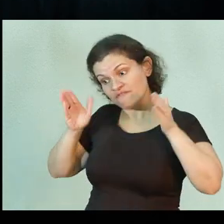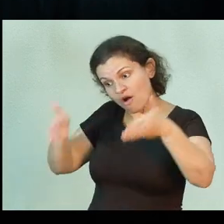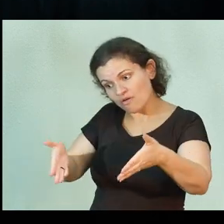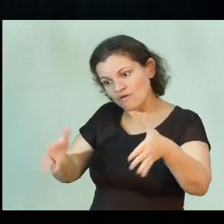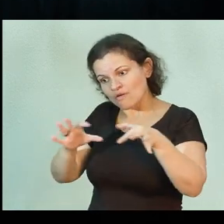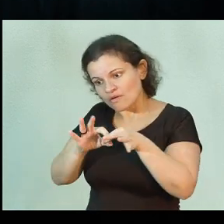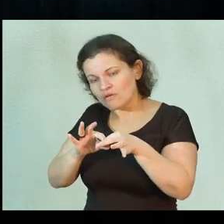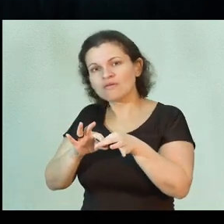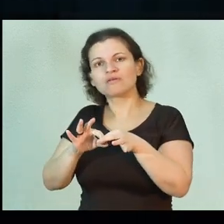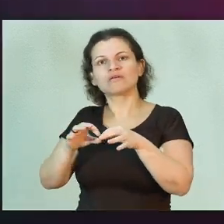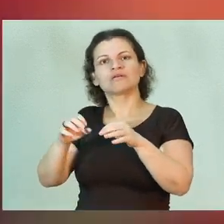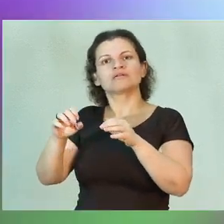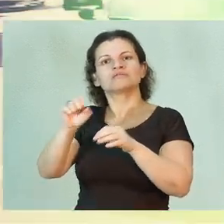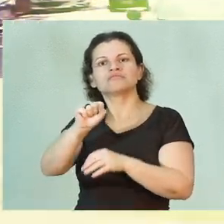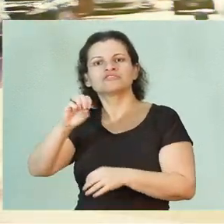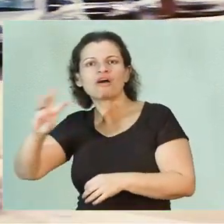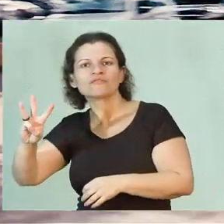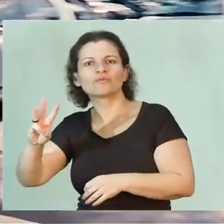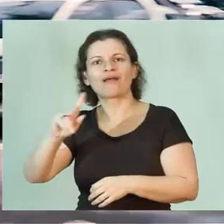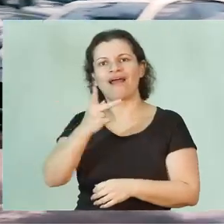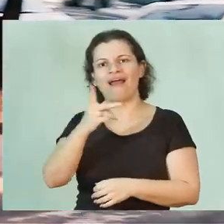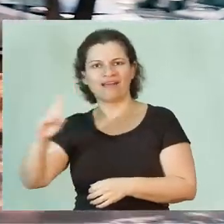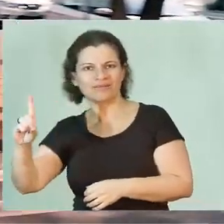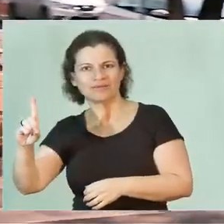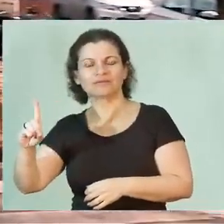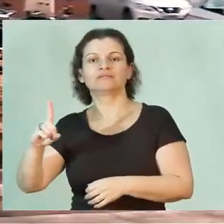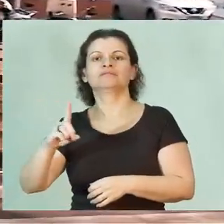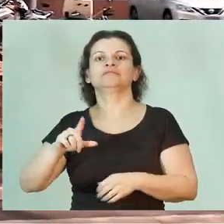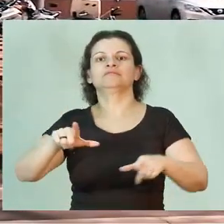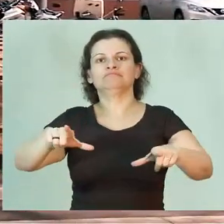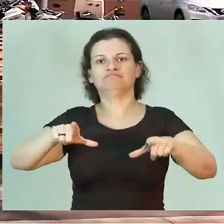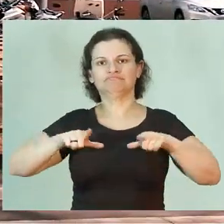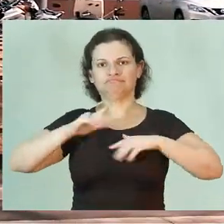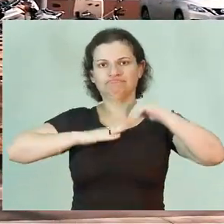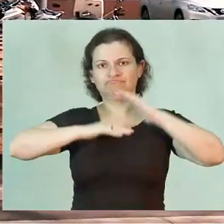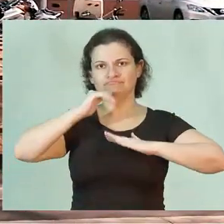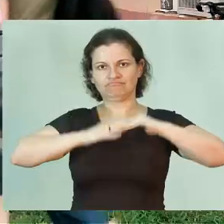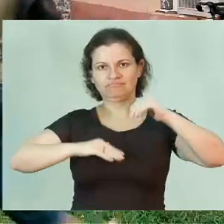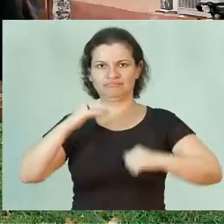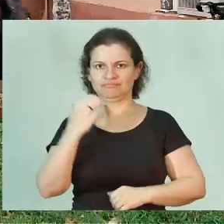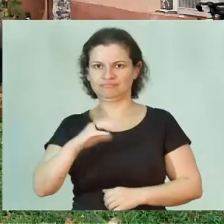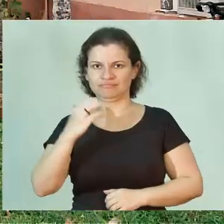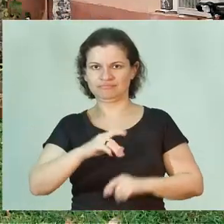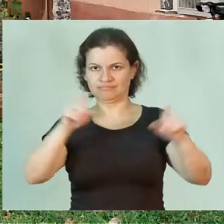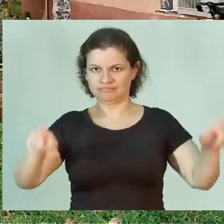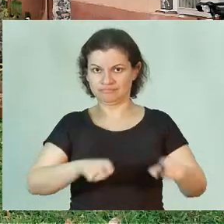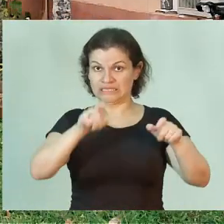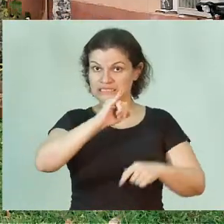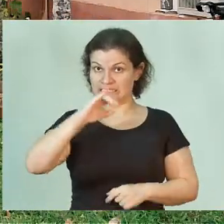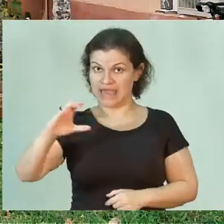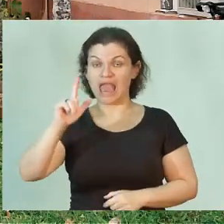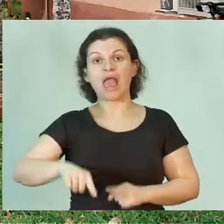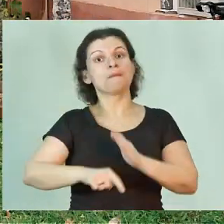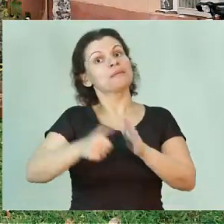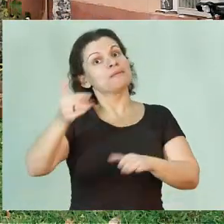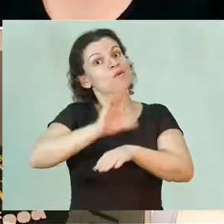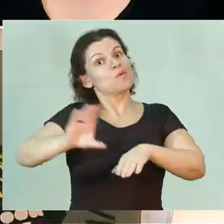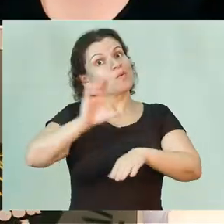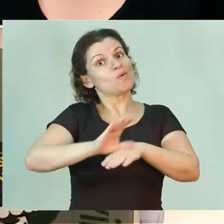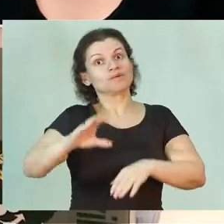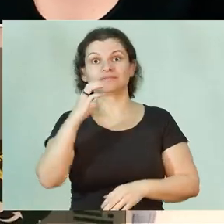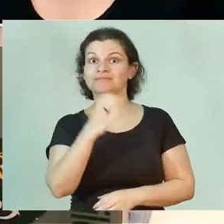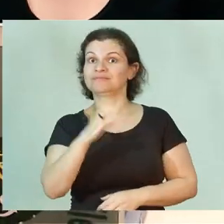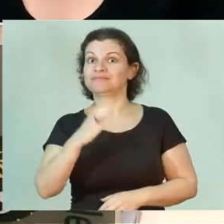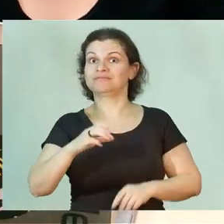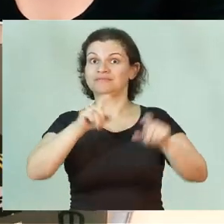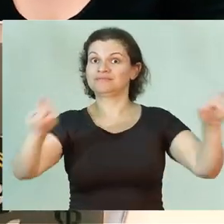integração de software e hardware. O bacharelado em Ciência da Computação do Instituto de Computação é o primeiro curso de Ciência da Computação